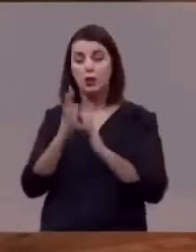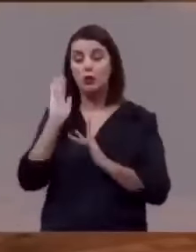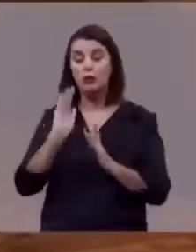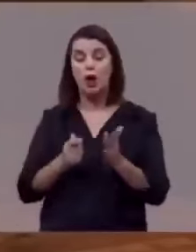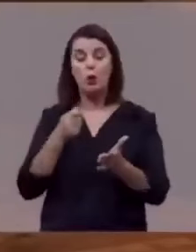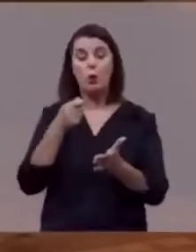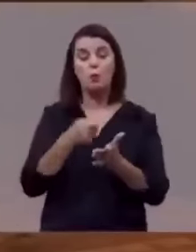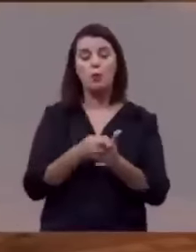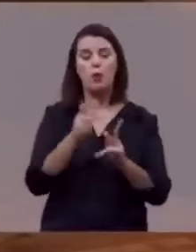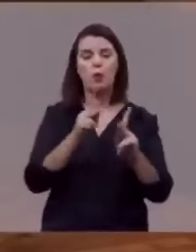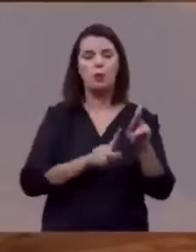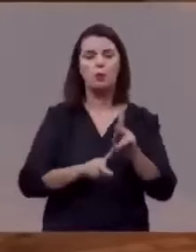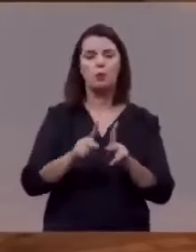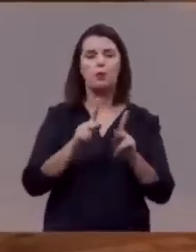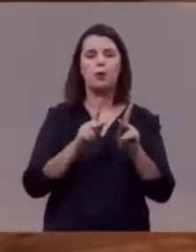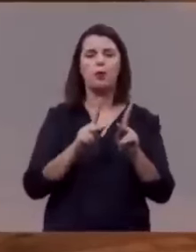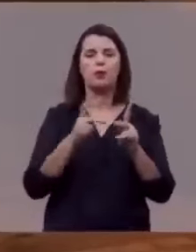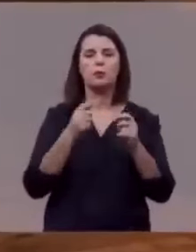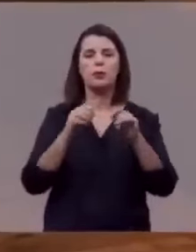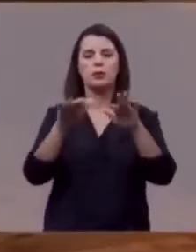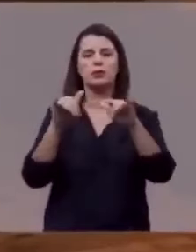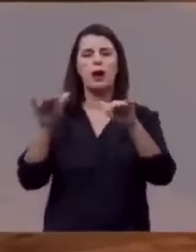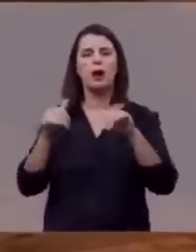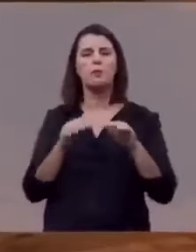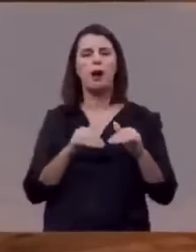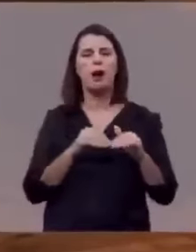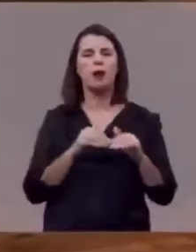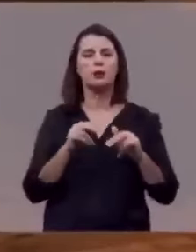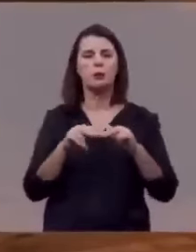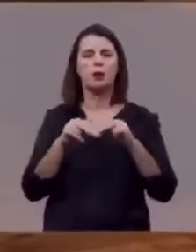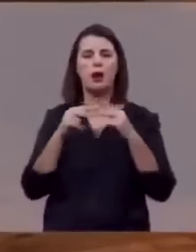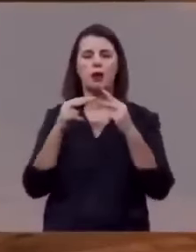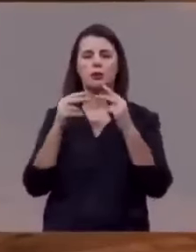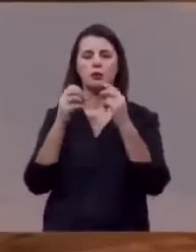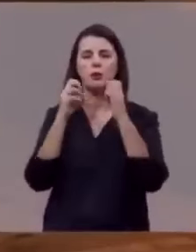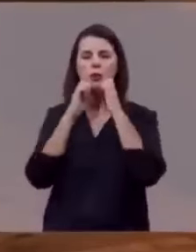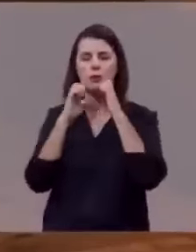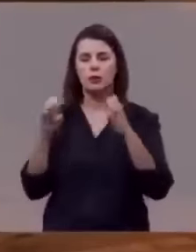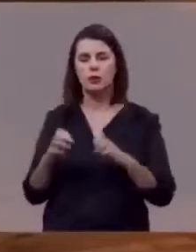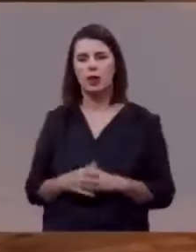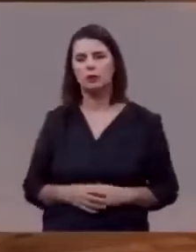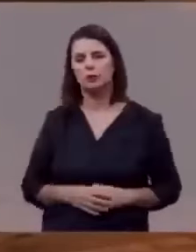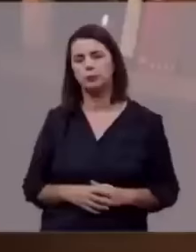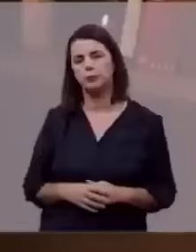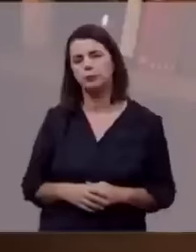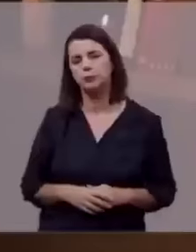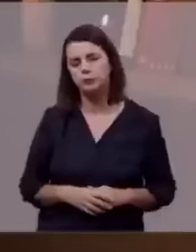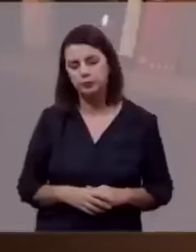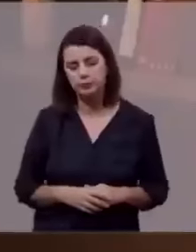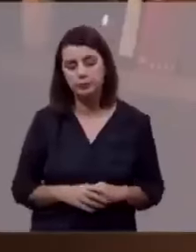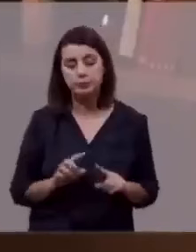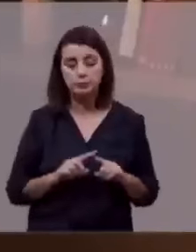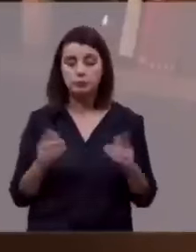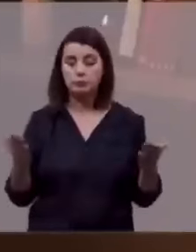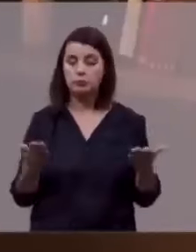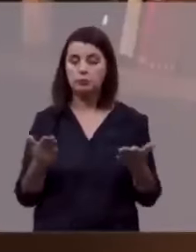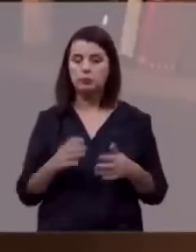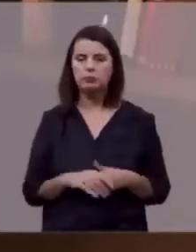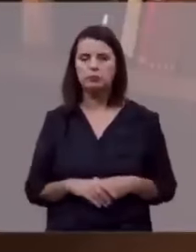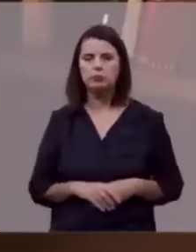com o seu sangue, que precisa ser chamado pela voz poderosa do evangelho. mas agora,